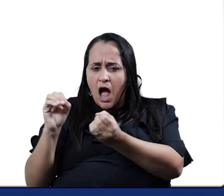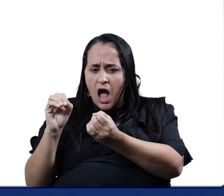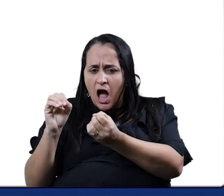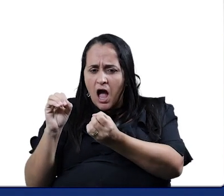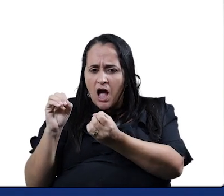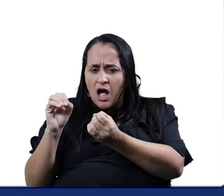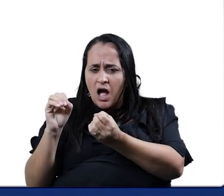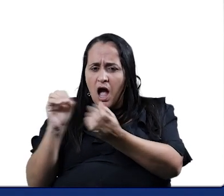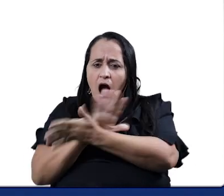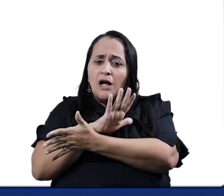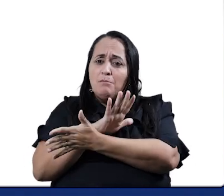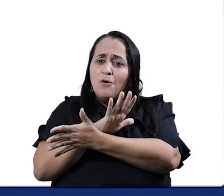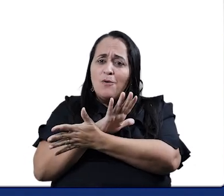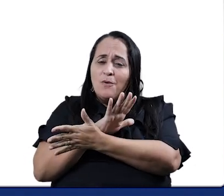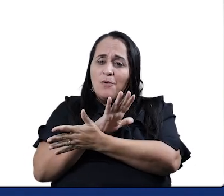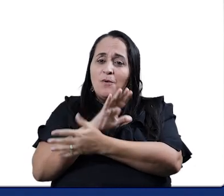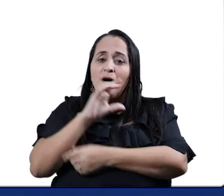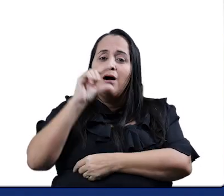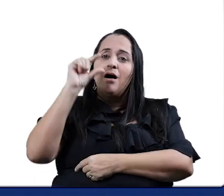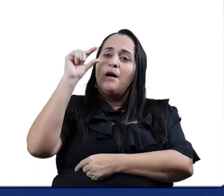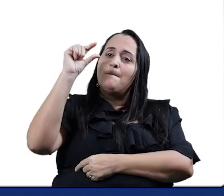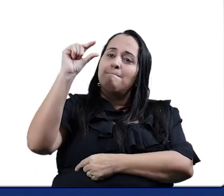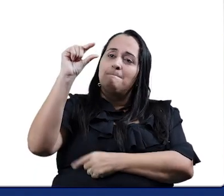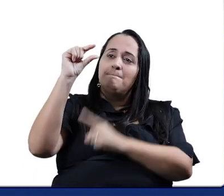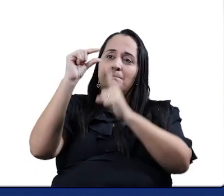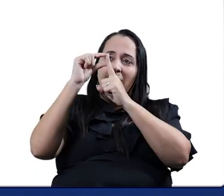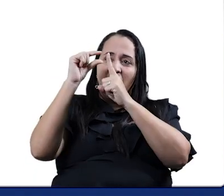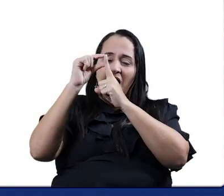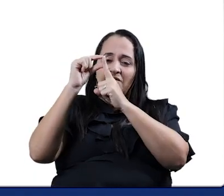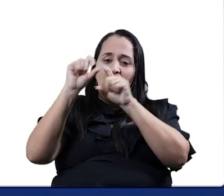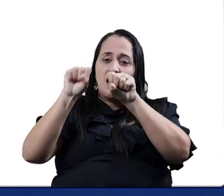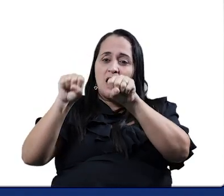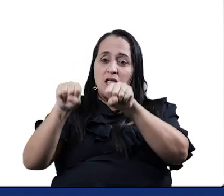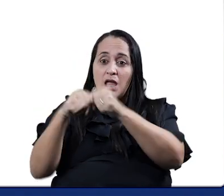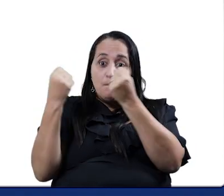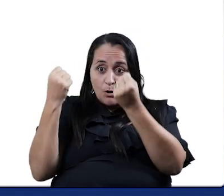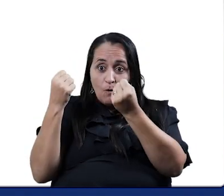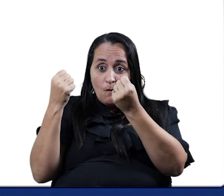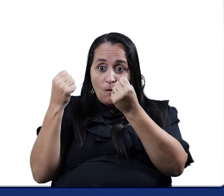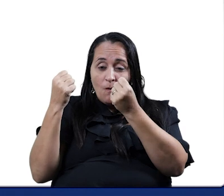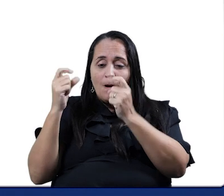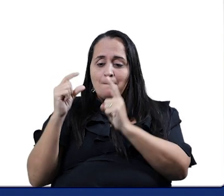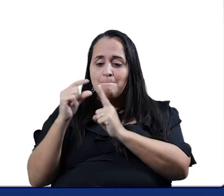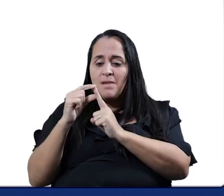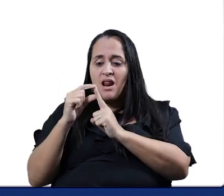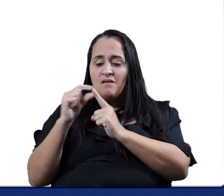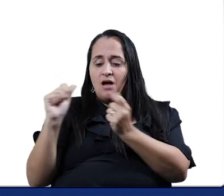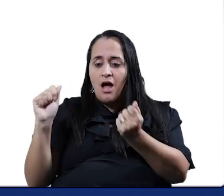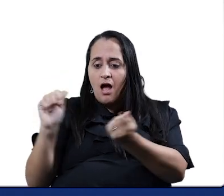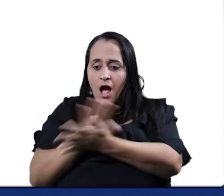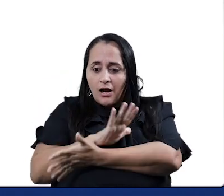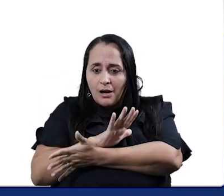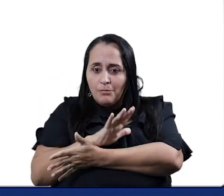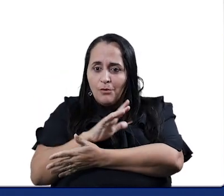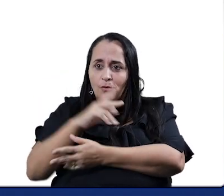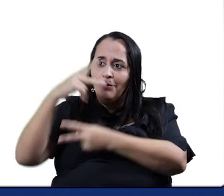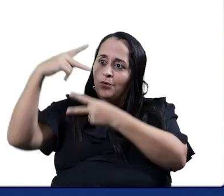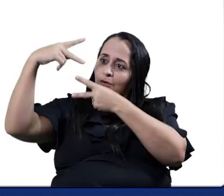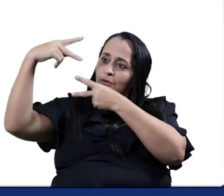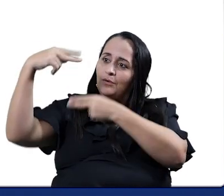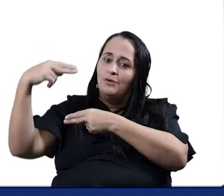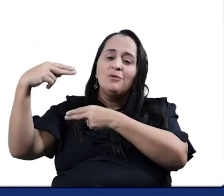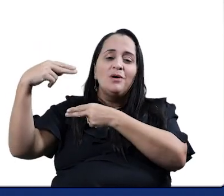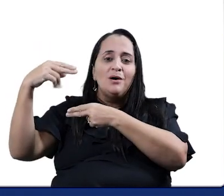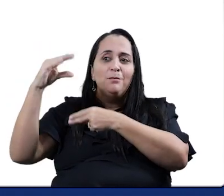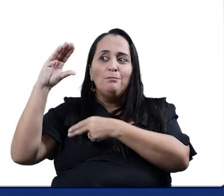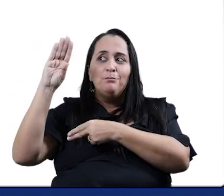quebrou, acabou. Por isso, seu João, entre dentro desta roda. Diga um